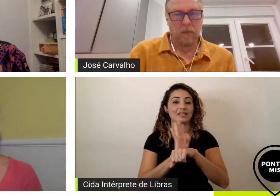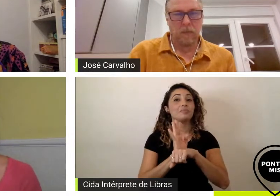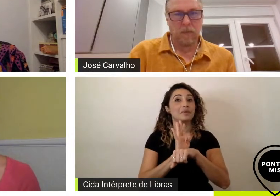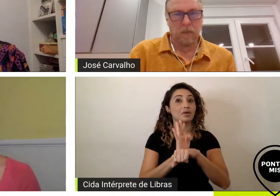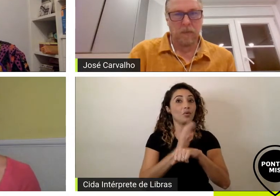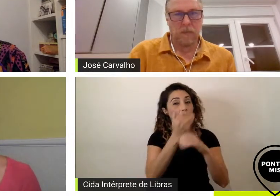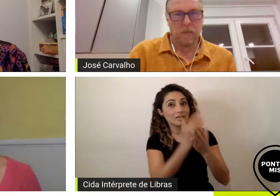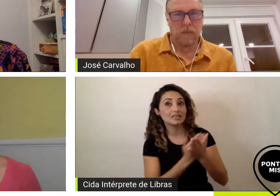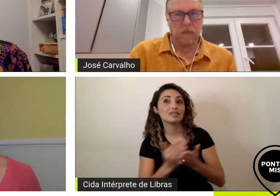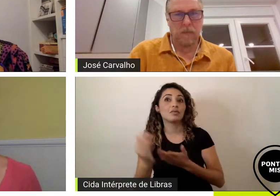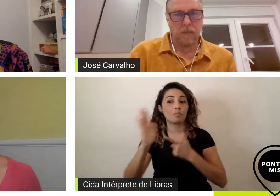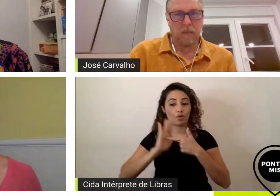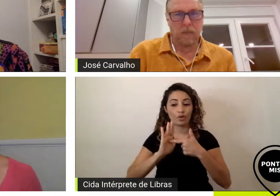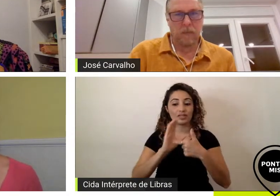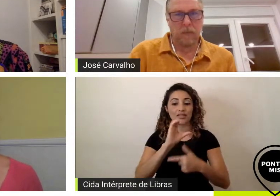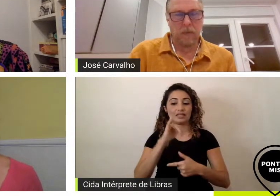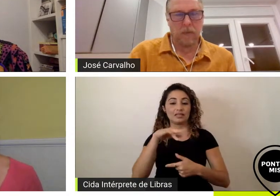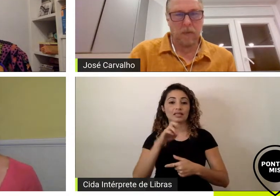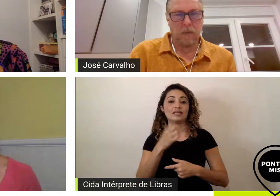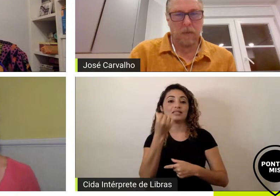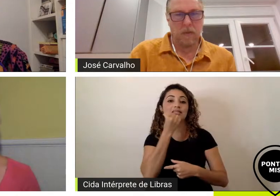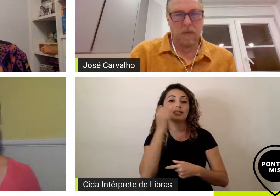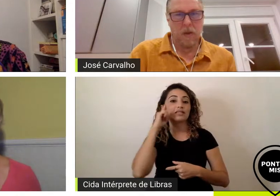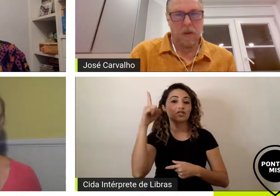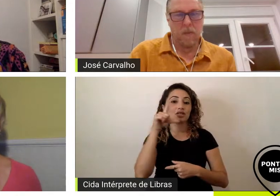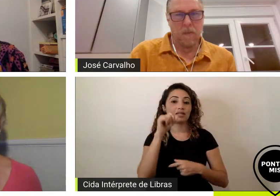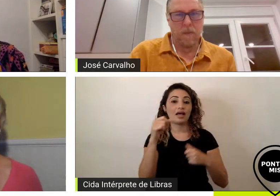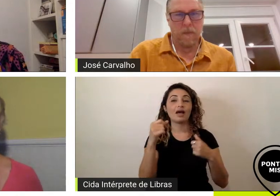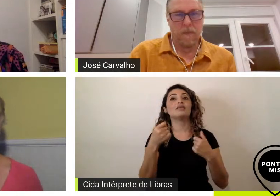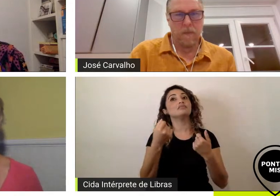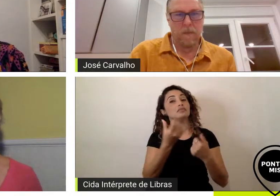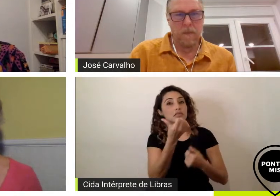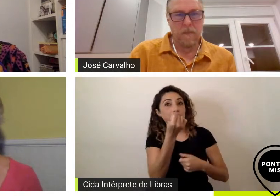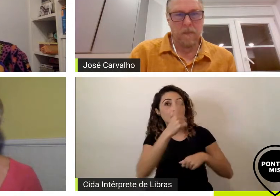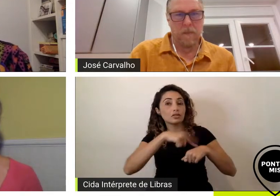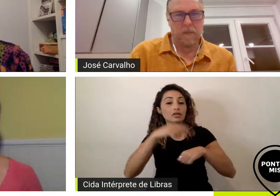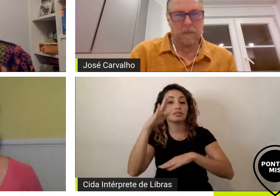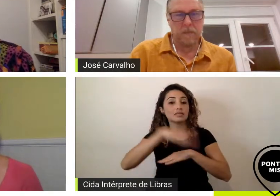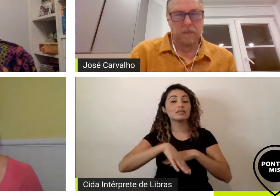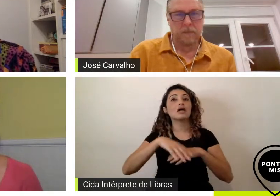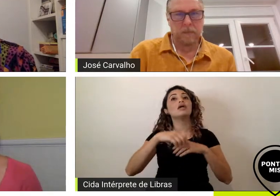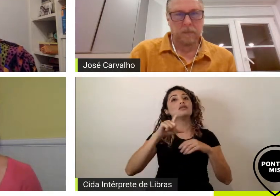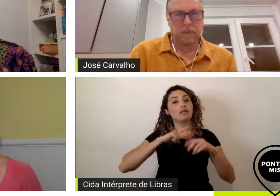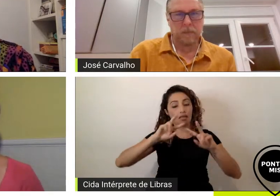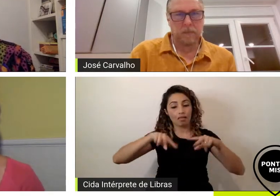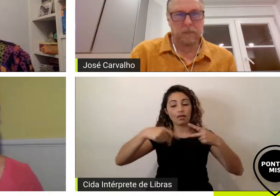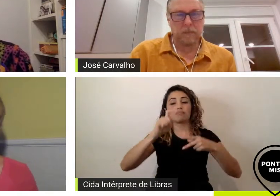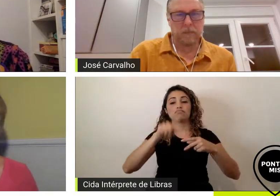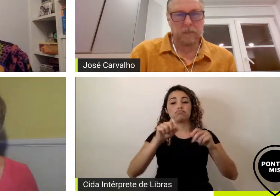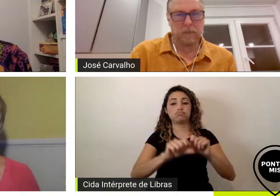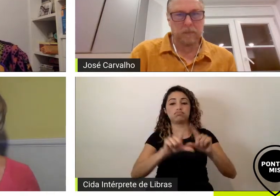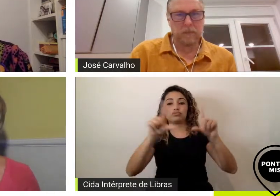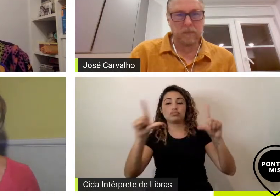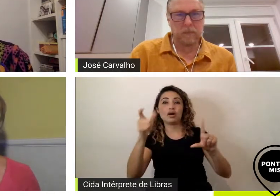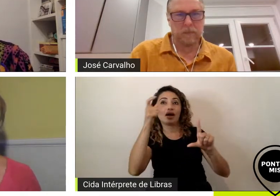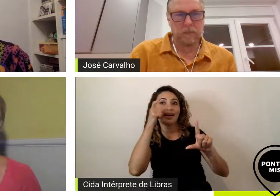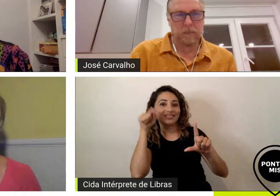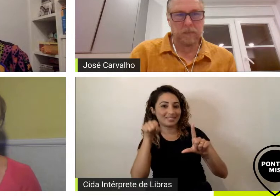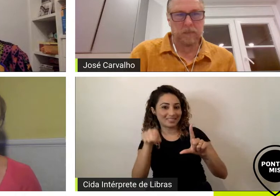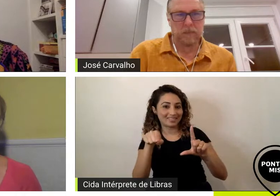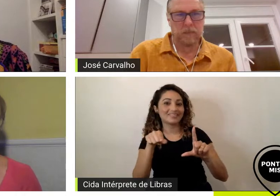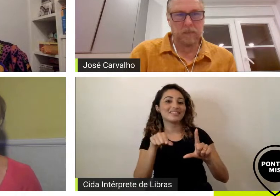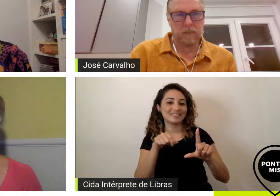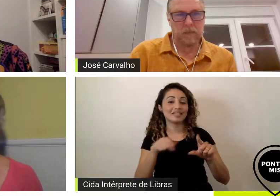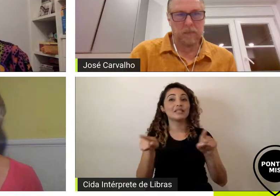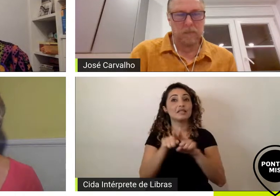sexta no dia 10 abre o link às 18 horas e você tem até o domingo pra você assistir e assiste nosso bate